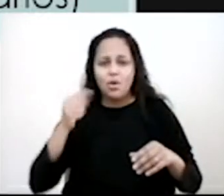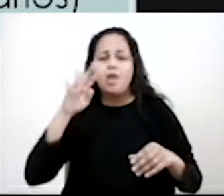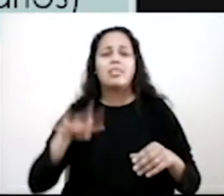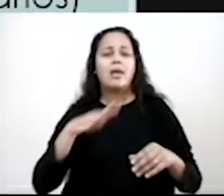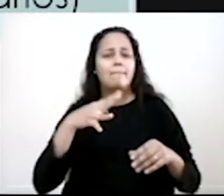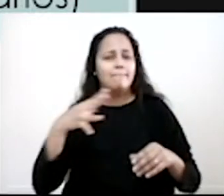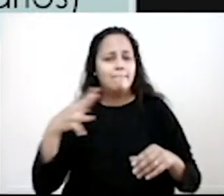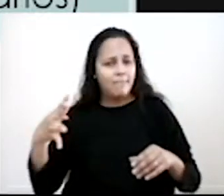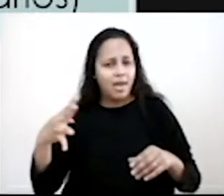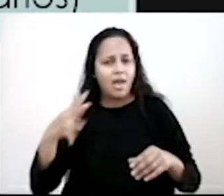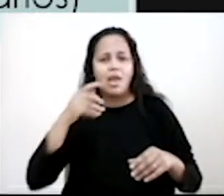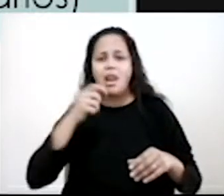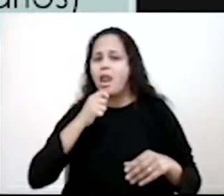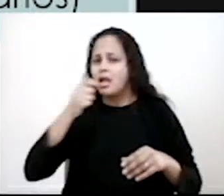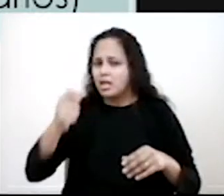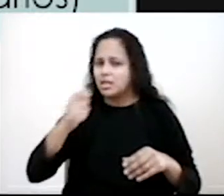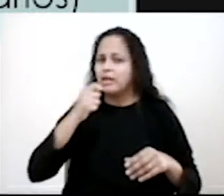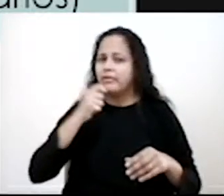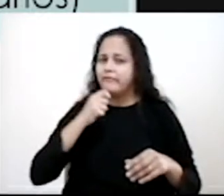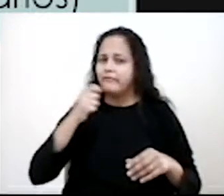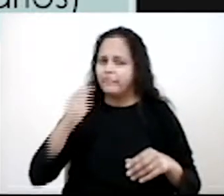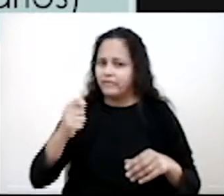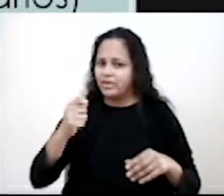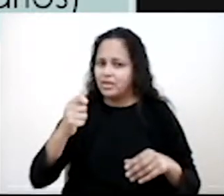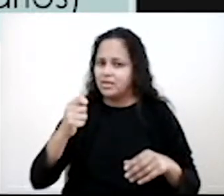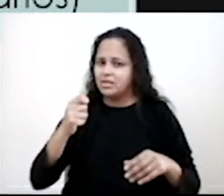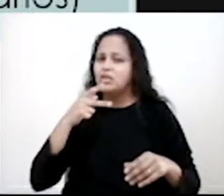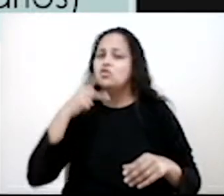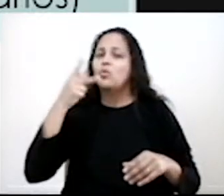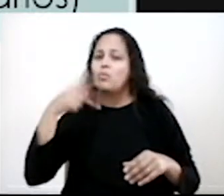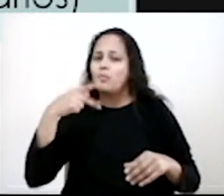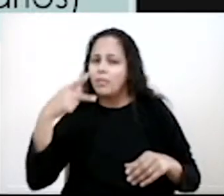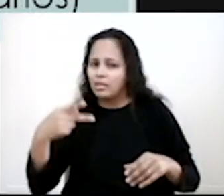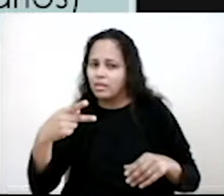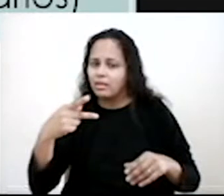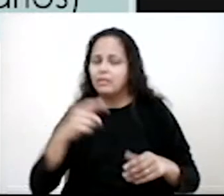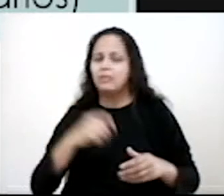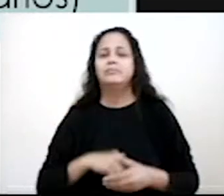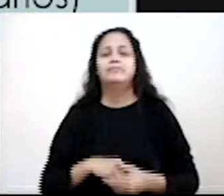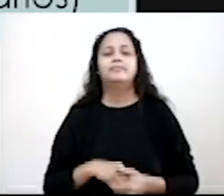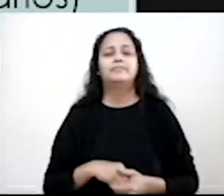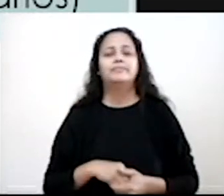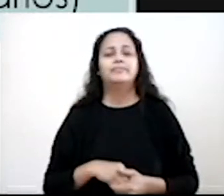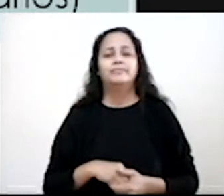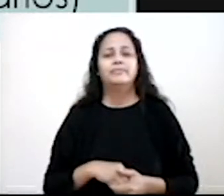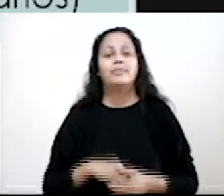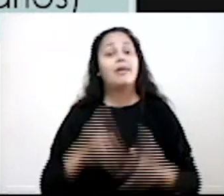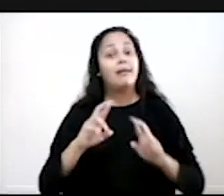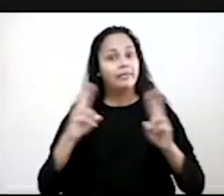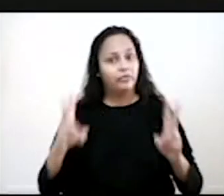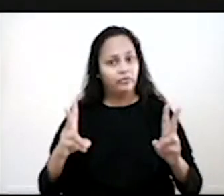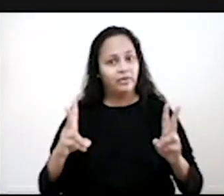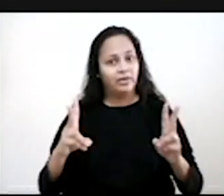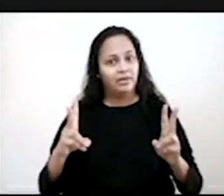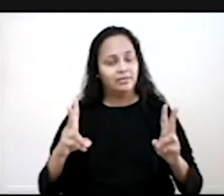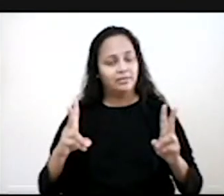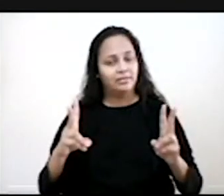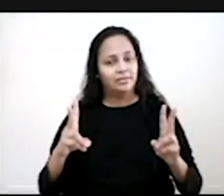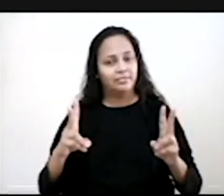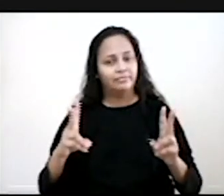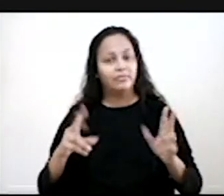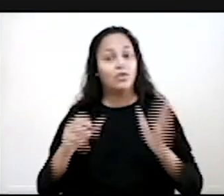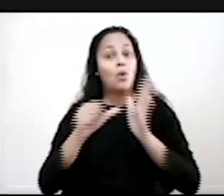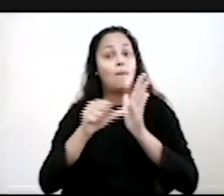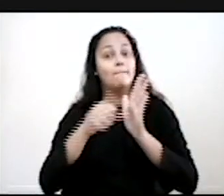tabelas, entrevistas, análises, comentários e assim por diante, tá? É essa a diferença.